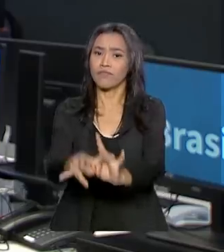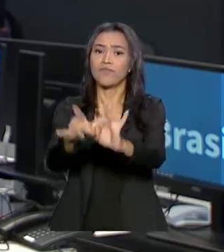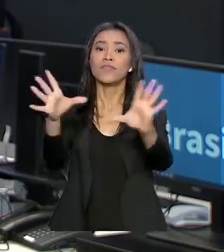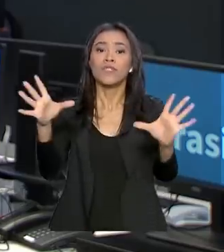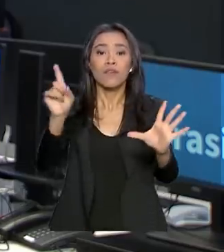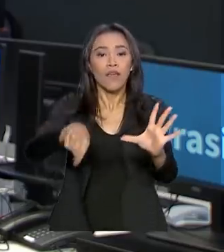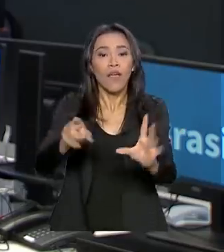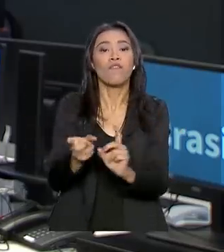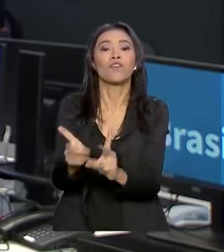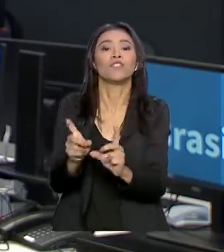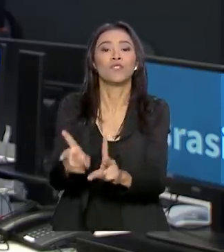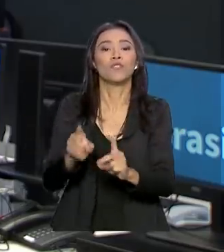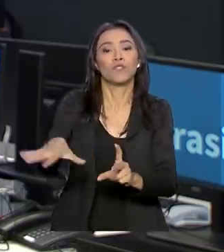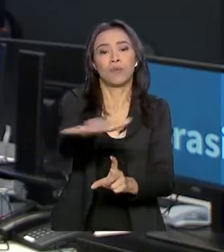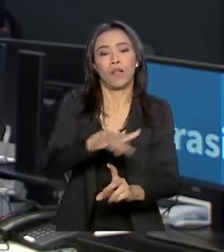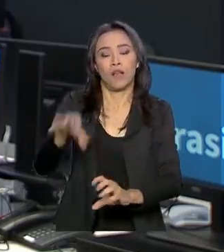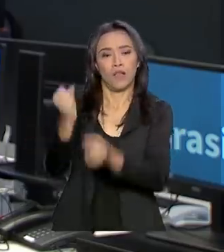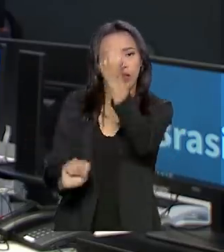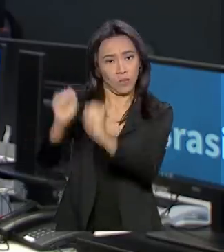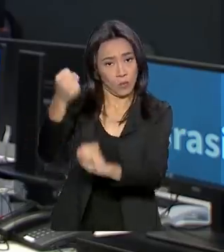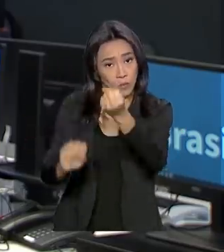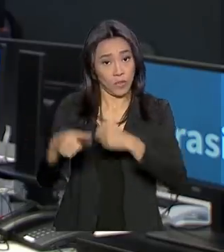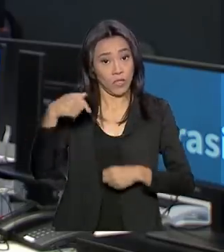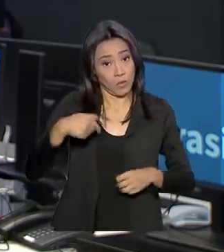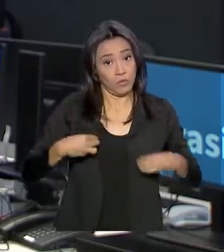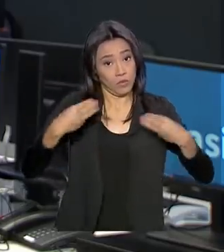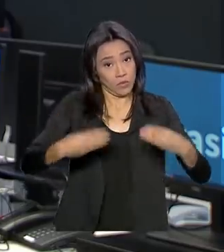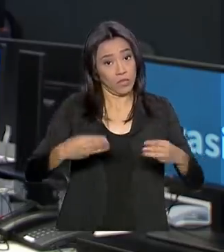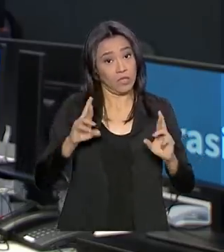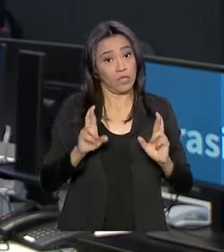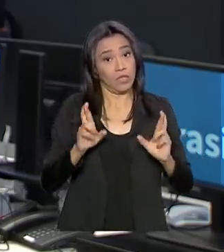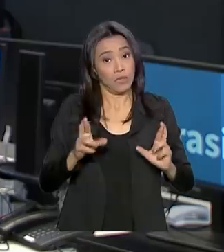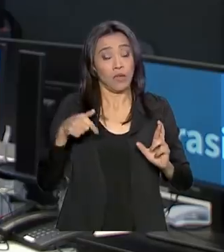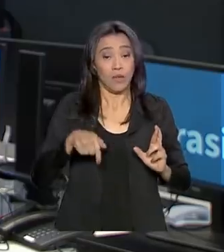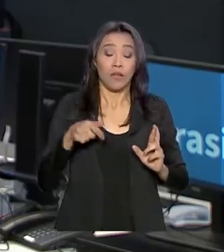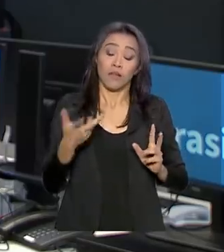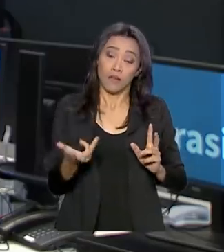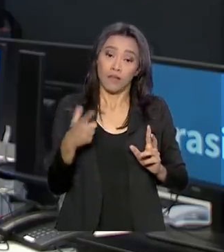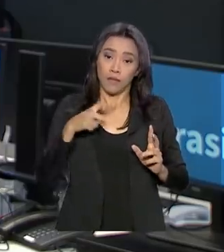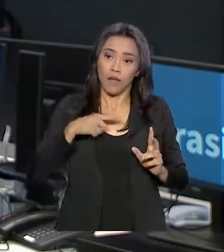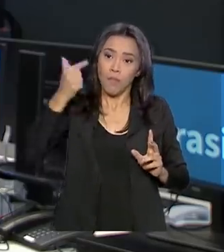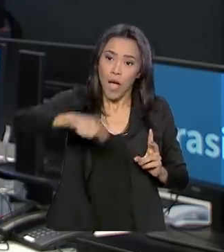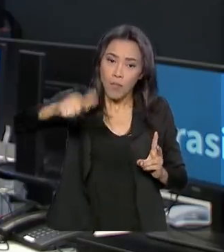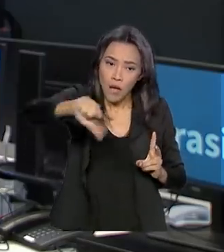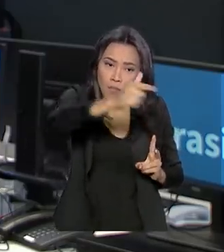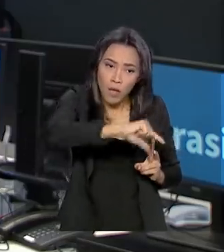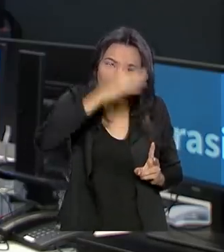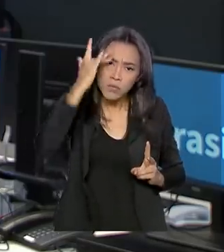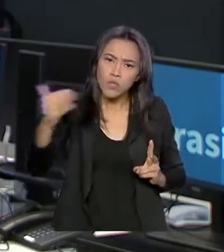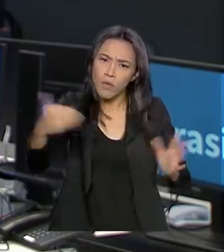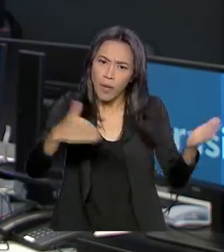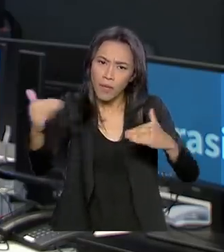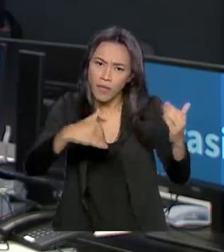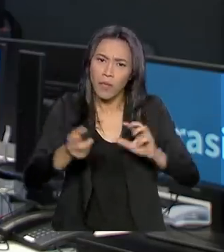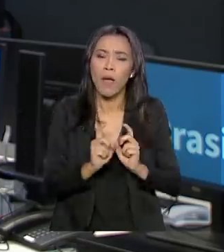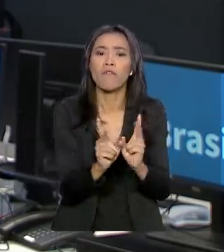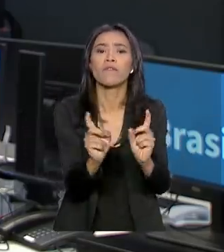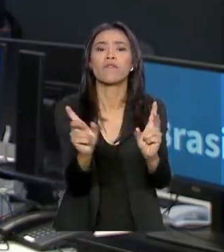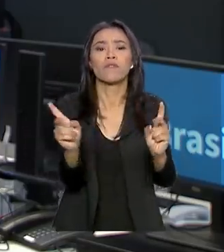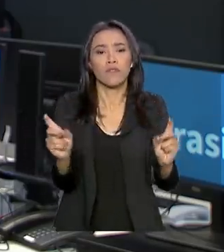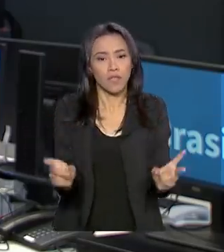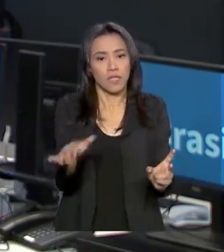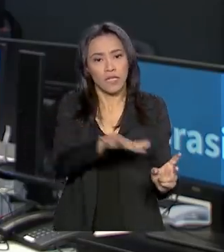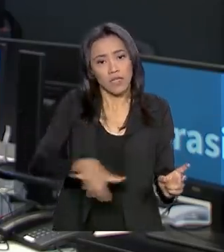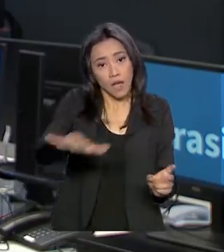a indústria. expectativa do Ministério de Minas e Energia é que a mudança atraia novos agentes para o mercado de gás de cozinha. Uma